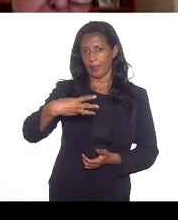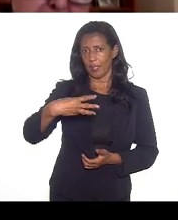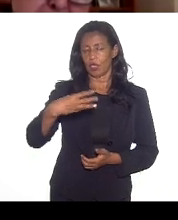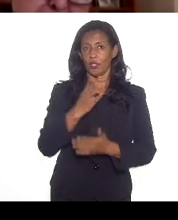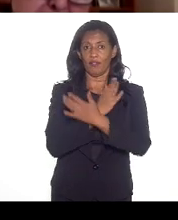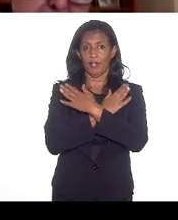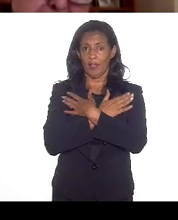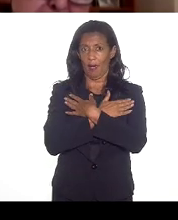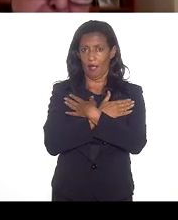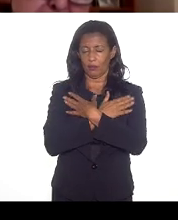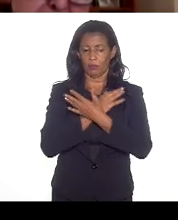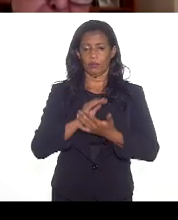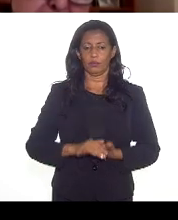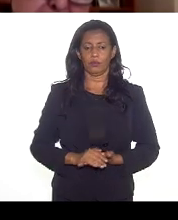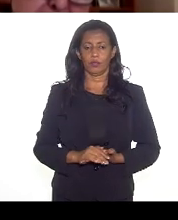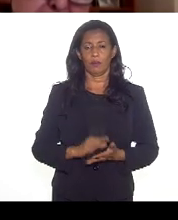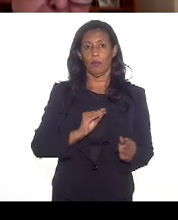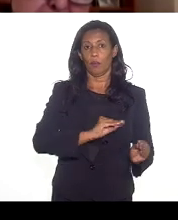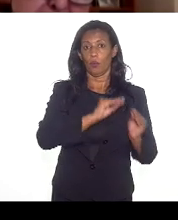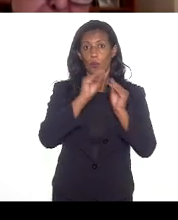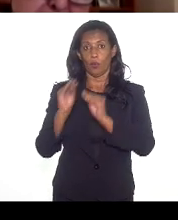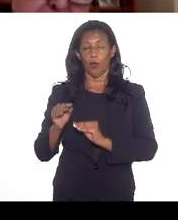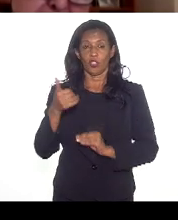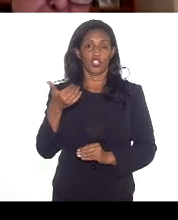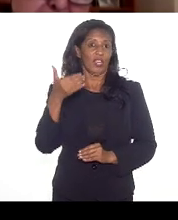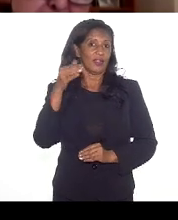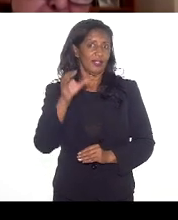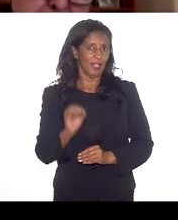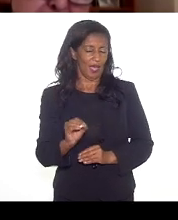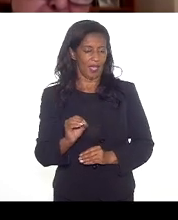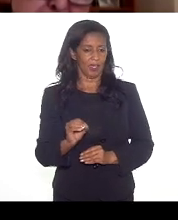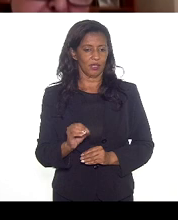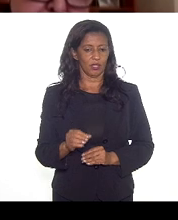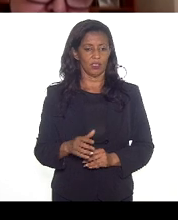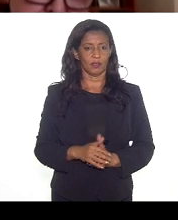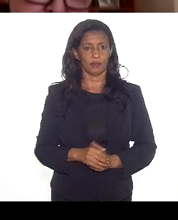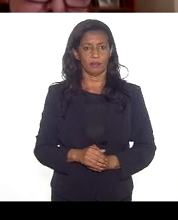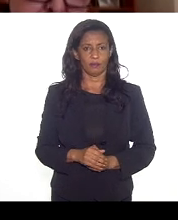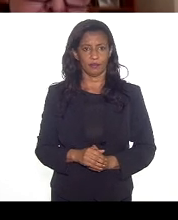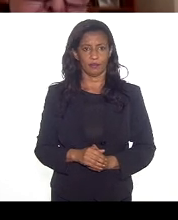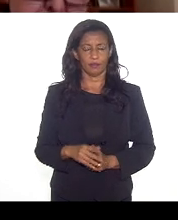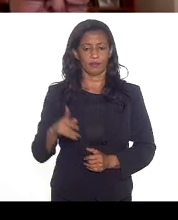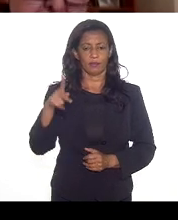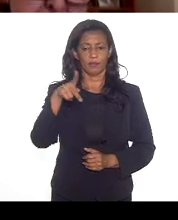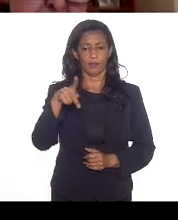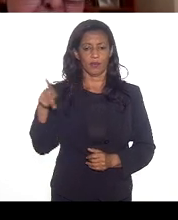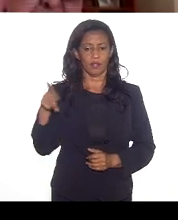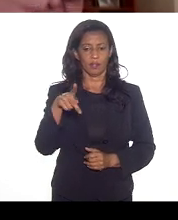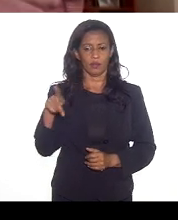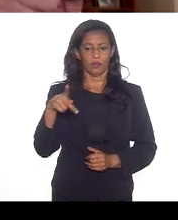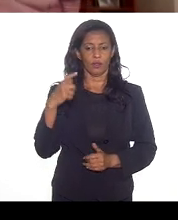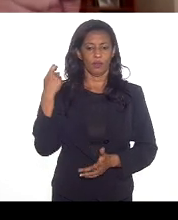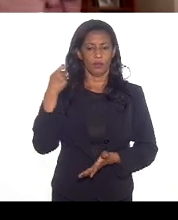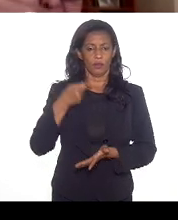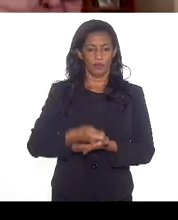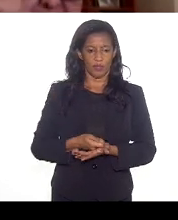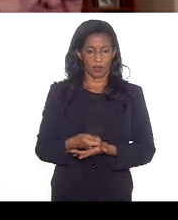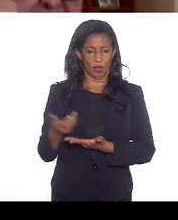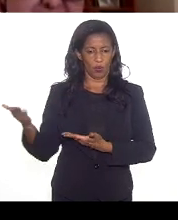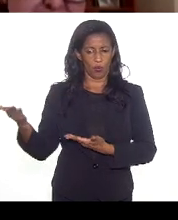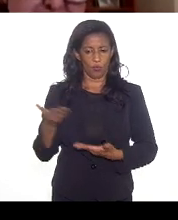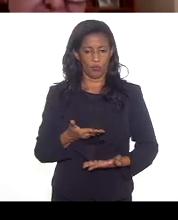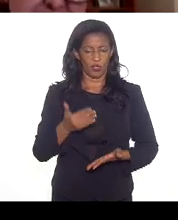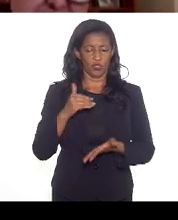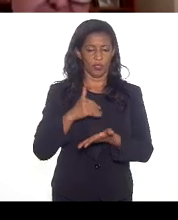feriado, mais no dia 10, inclusive, professor Mauro, nós vamos oficiar o convite à